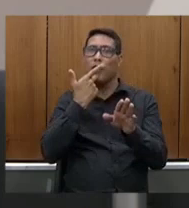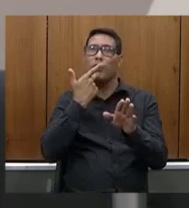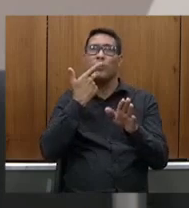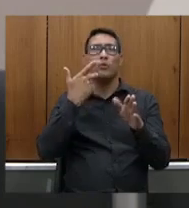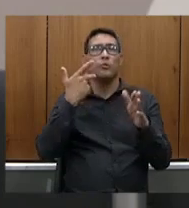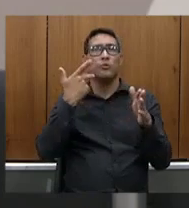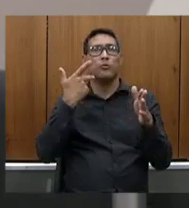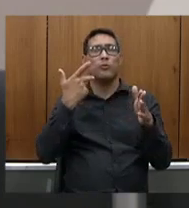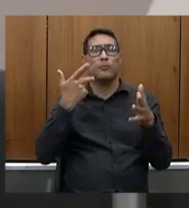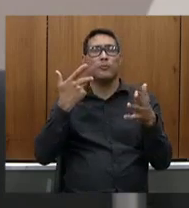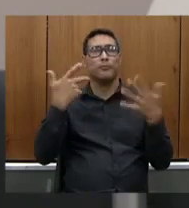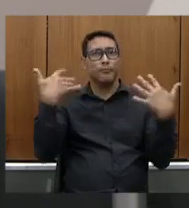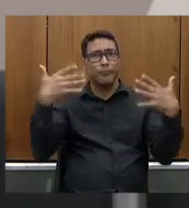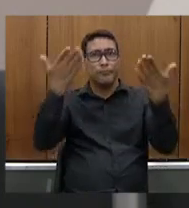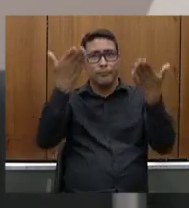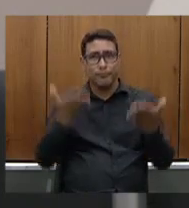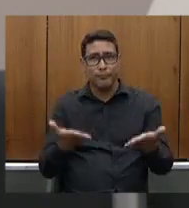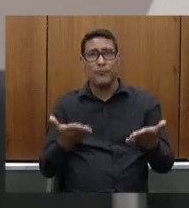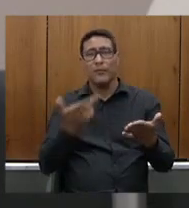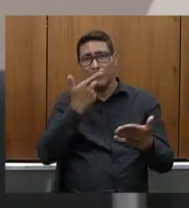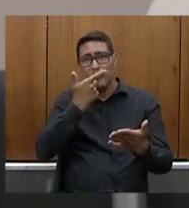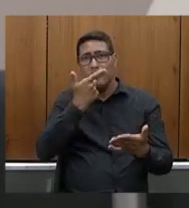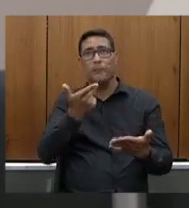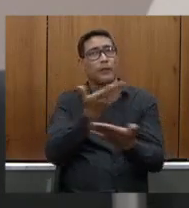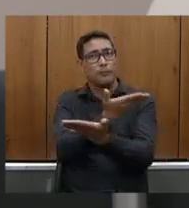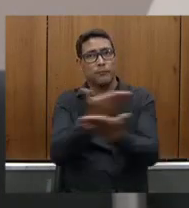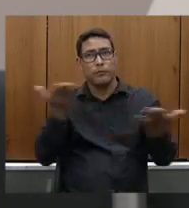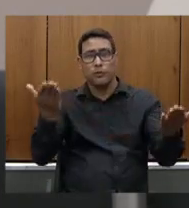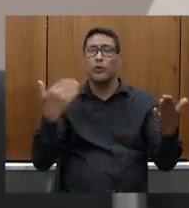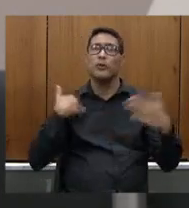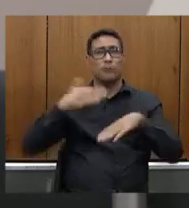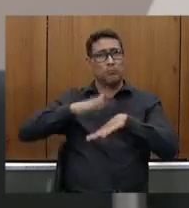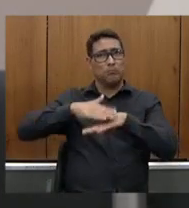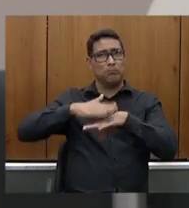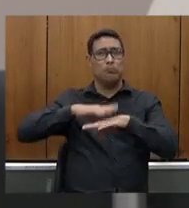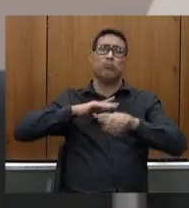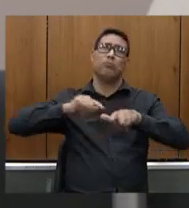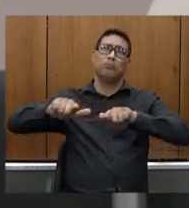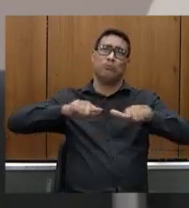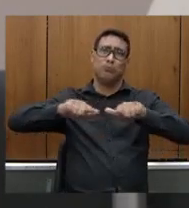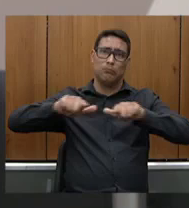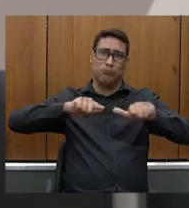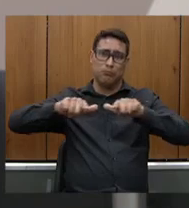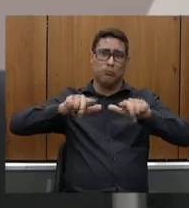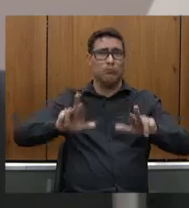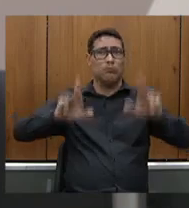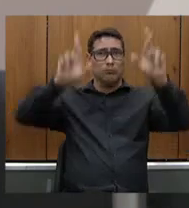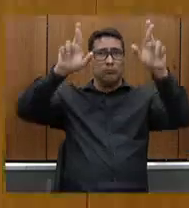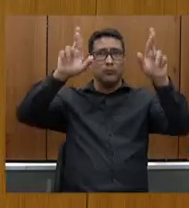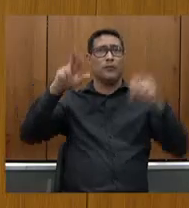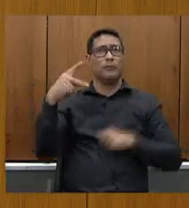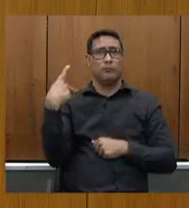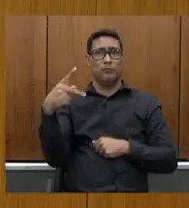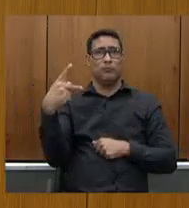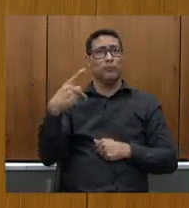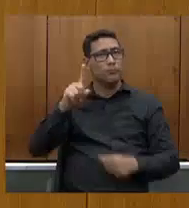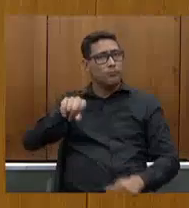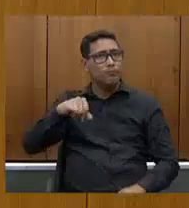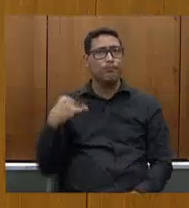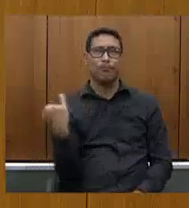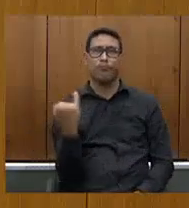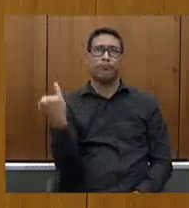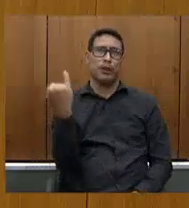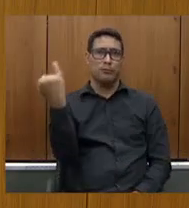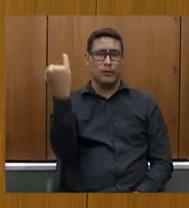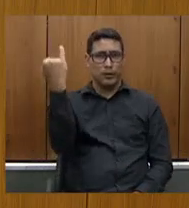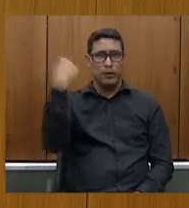dizendo aqui de viva voz que esse trabalho feito pelo senhor foi muito importante Minas ganhou